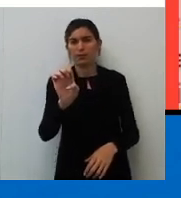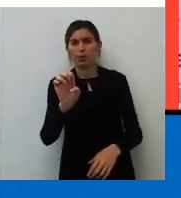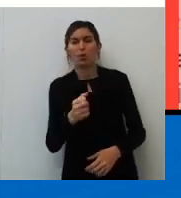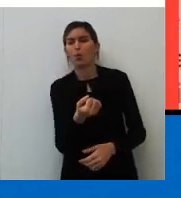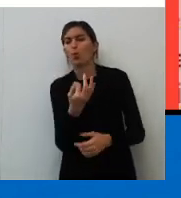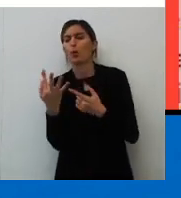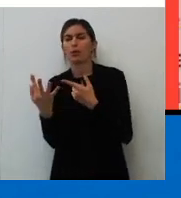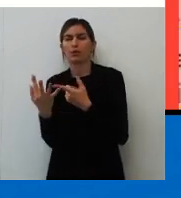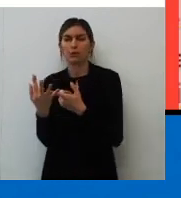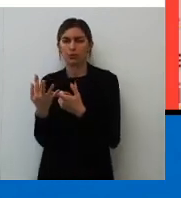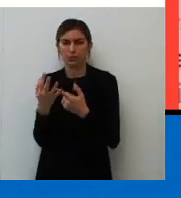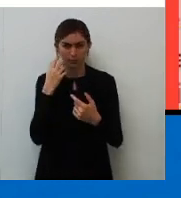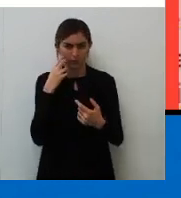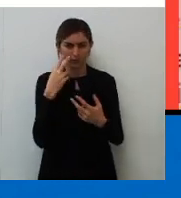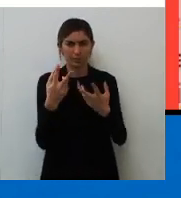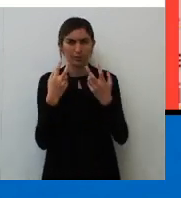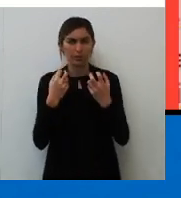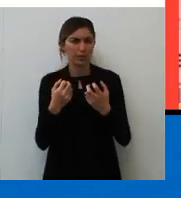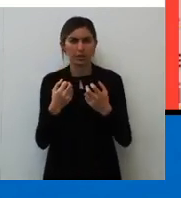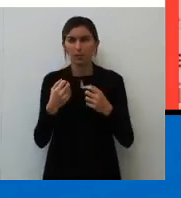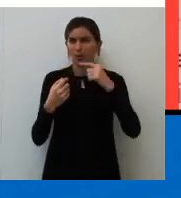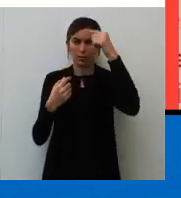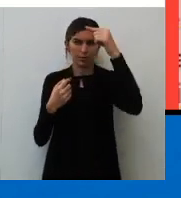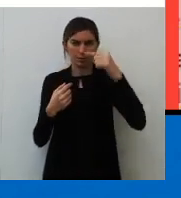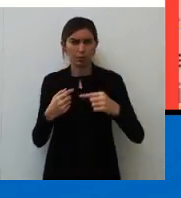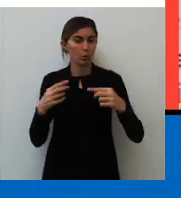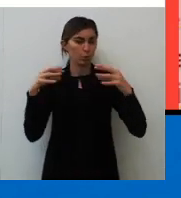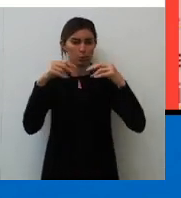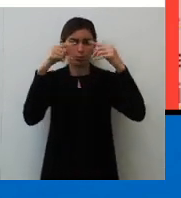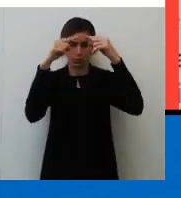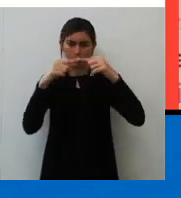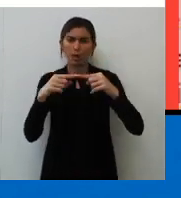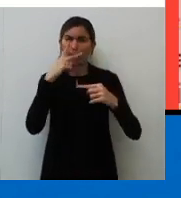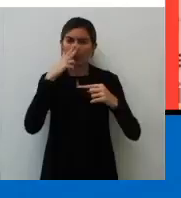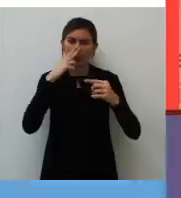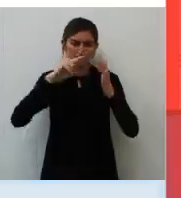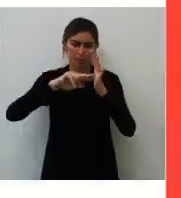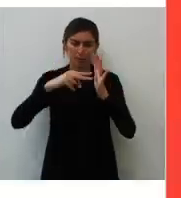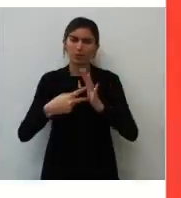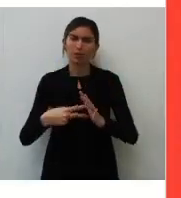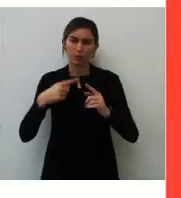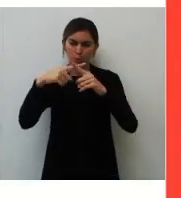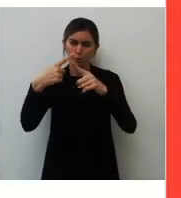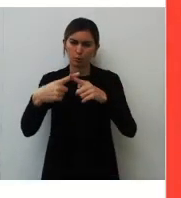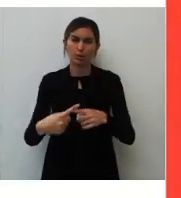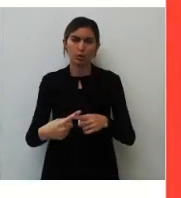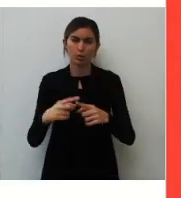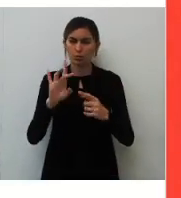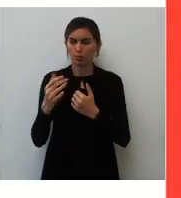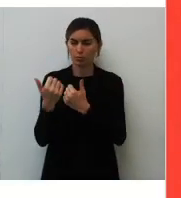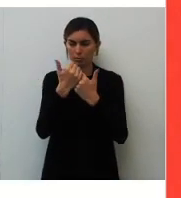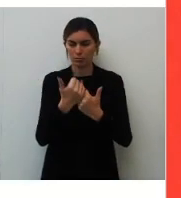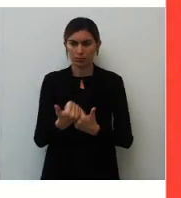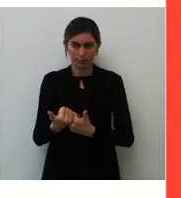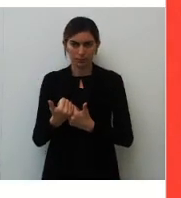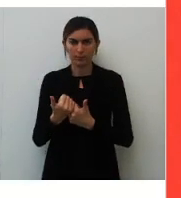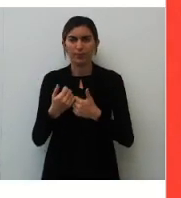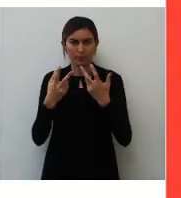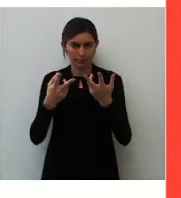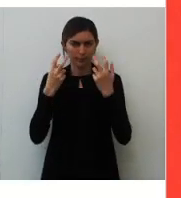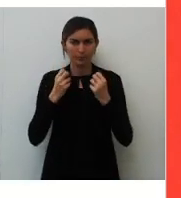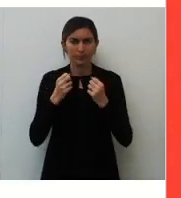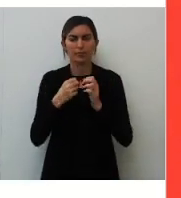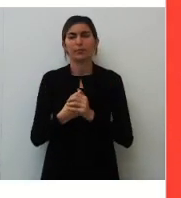Conquanto. Percebe? Nenhum aqui, todas aqui, mantém o mesmo sentido do porquê. Só é você substituir. Você